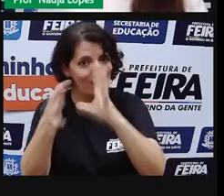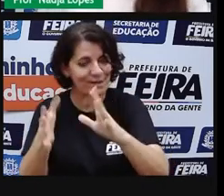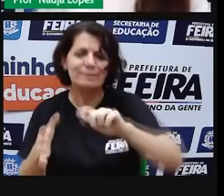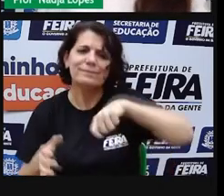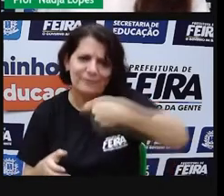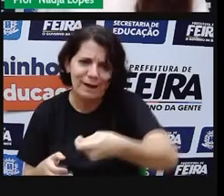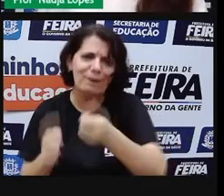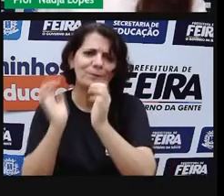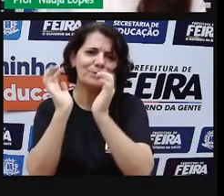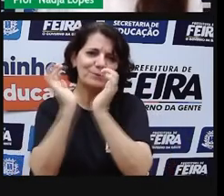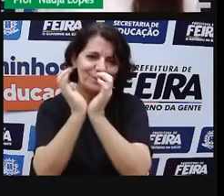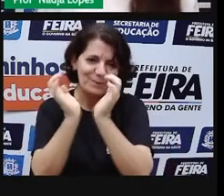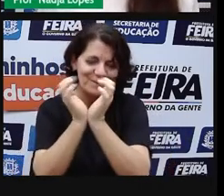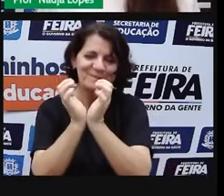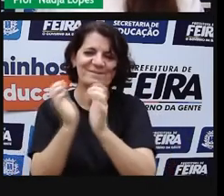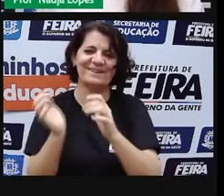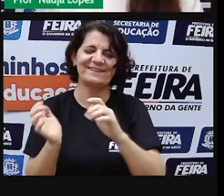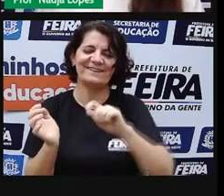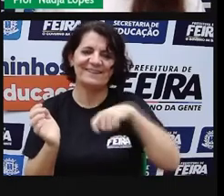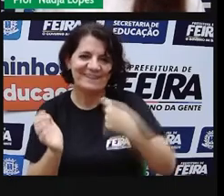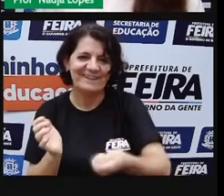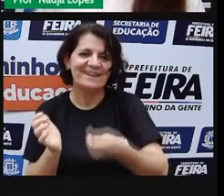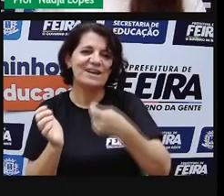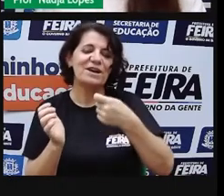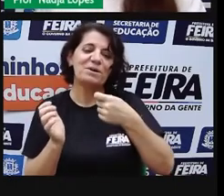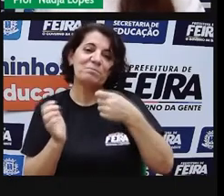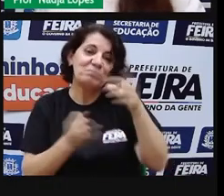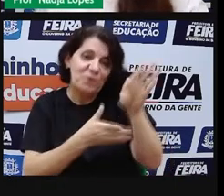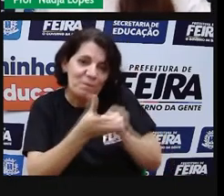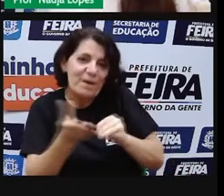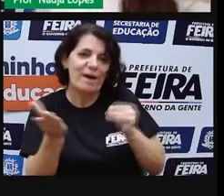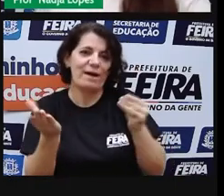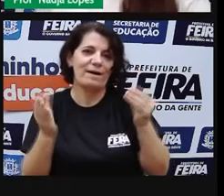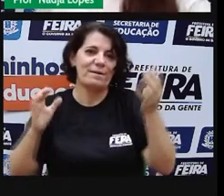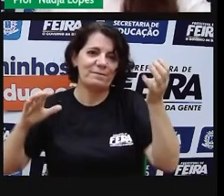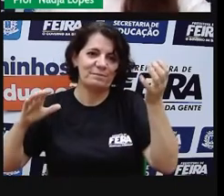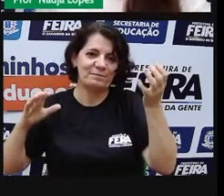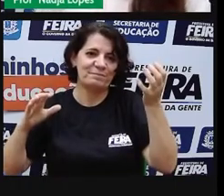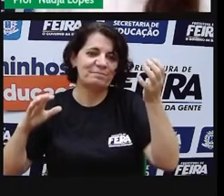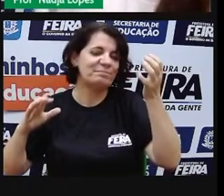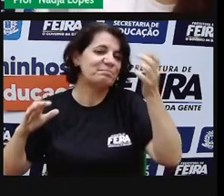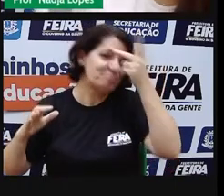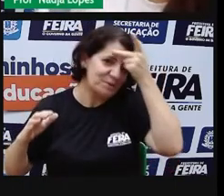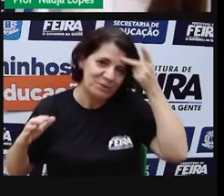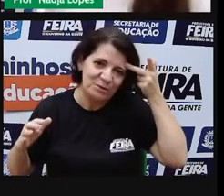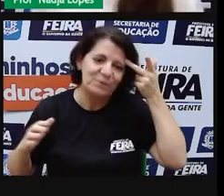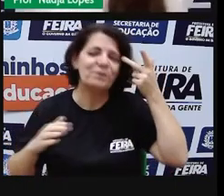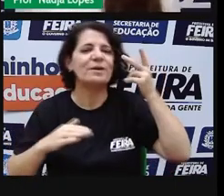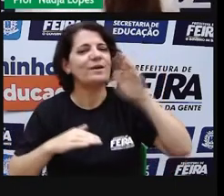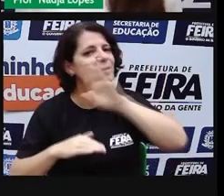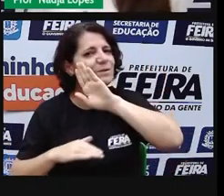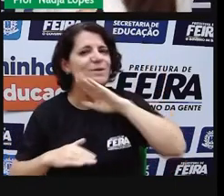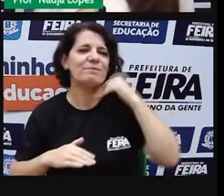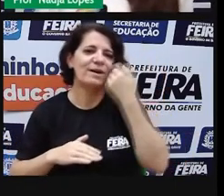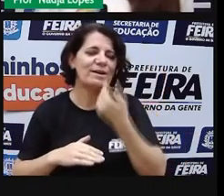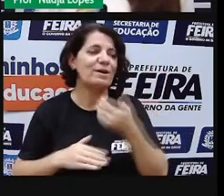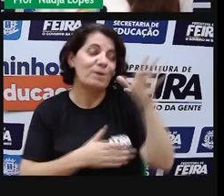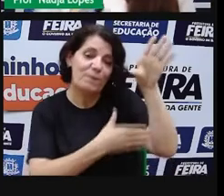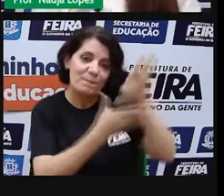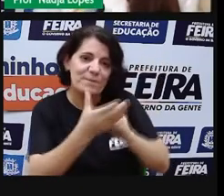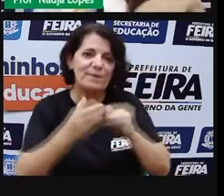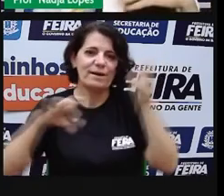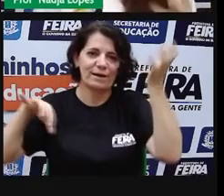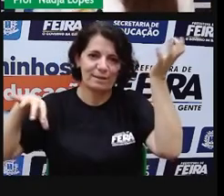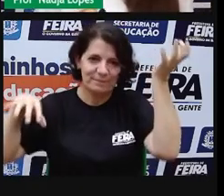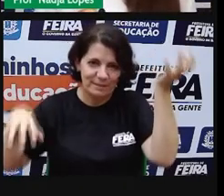Bairro em homenagem a pessoas, em homenagem a santo, em homenagem também a capital. Então,